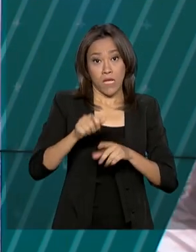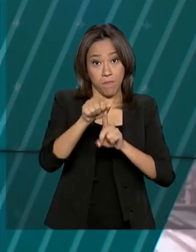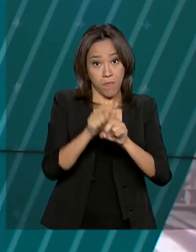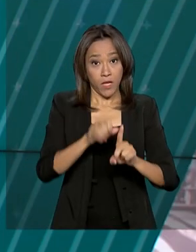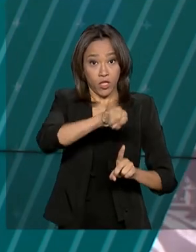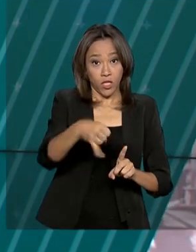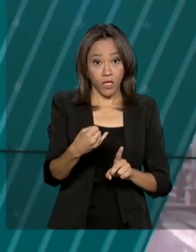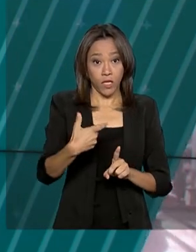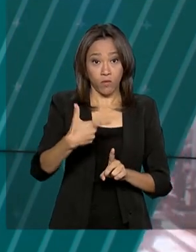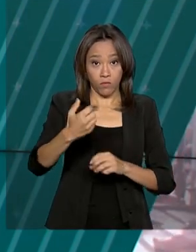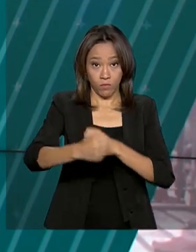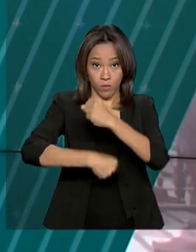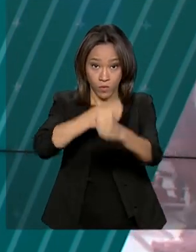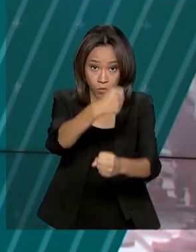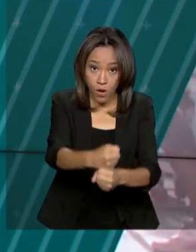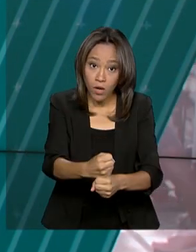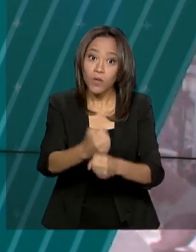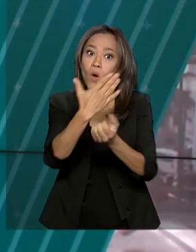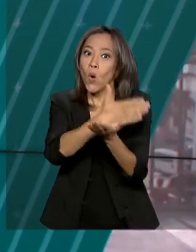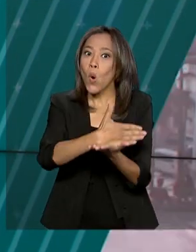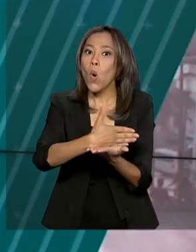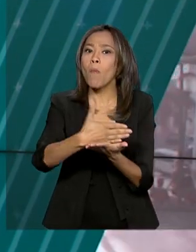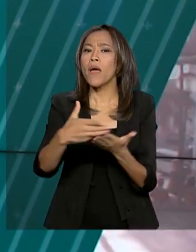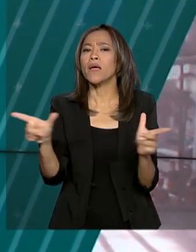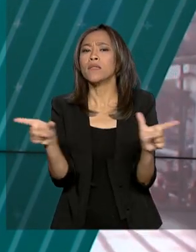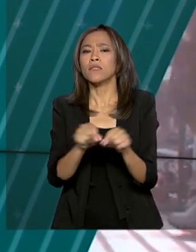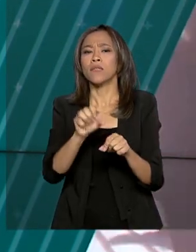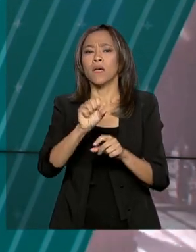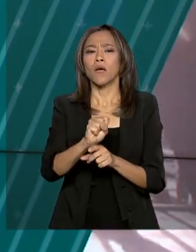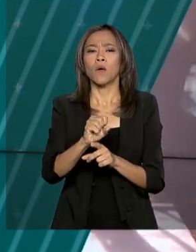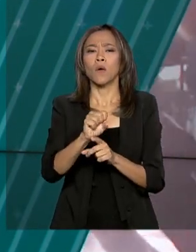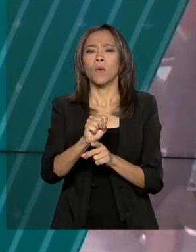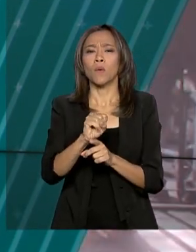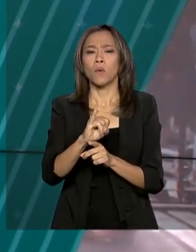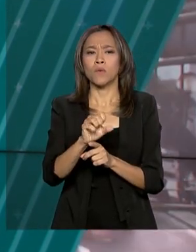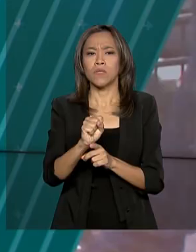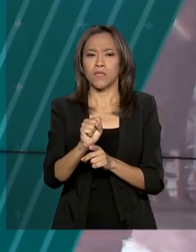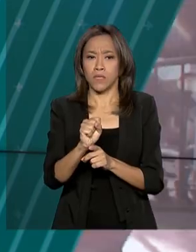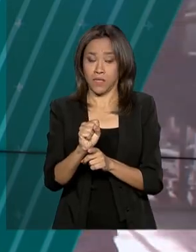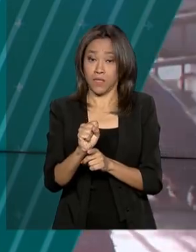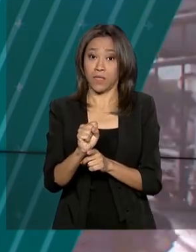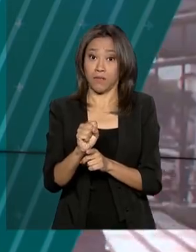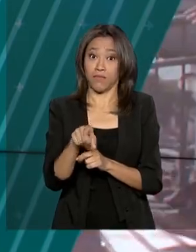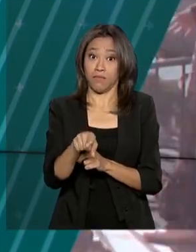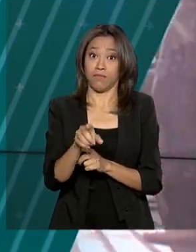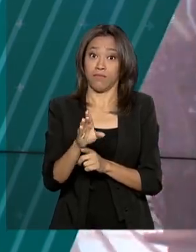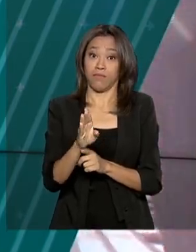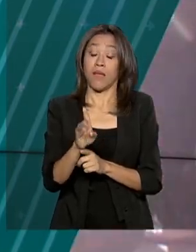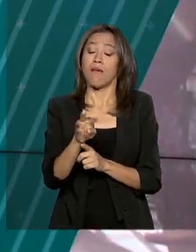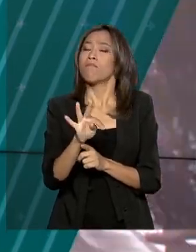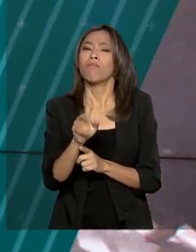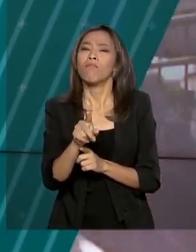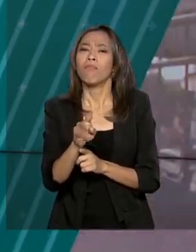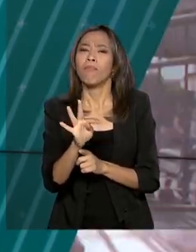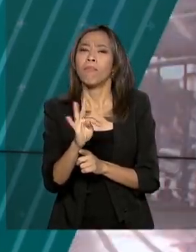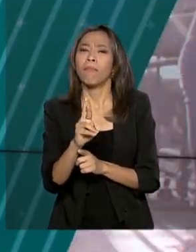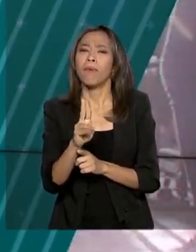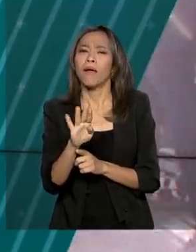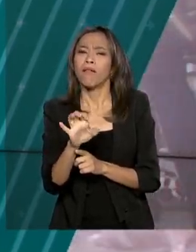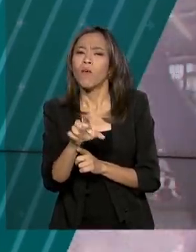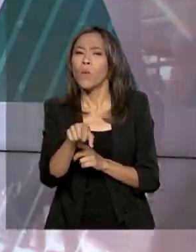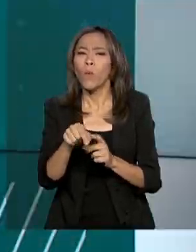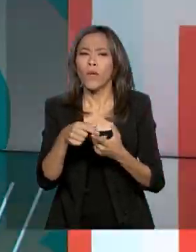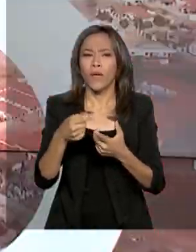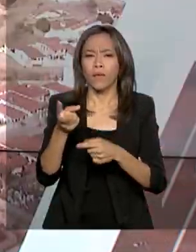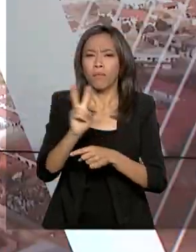vem, começa a funcionar o Sistema Brasileiro de Vigilância e Emergências Veterinárias. Com isso, será possível acompanhar uma